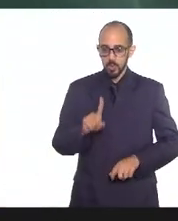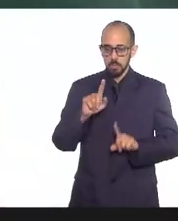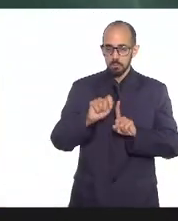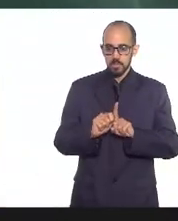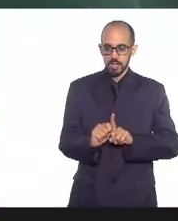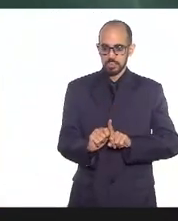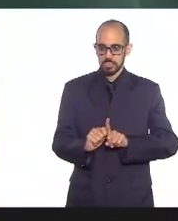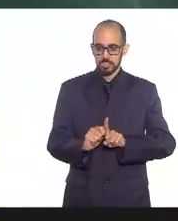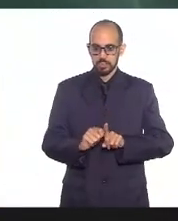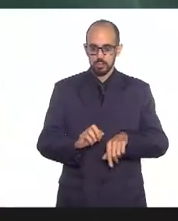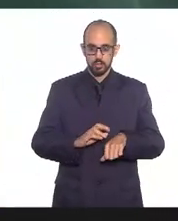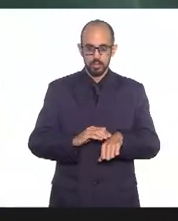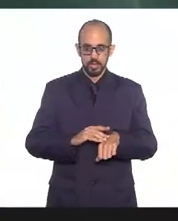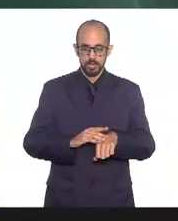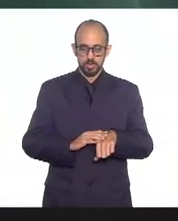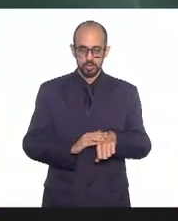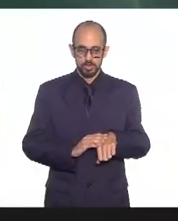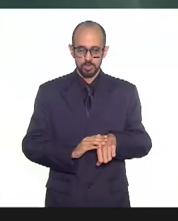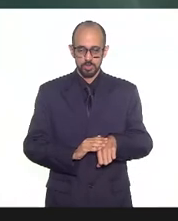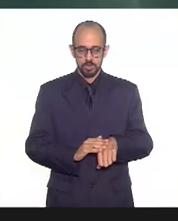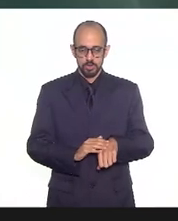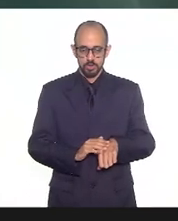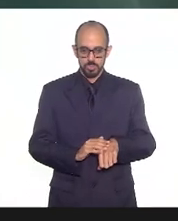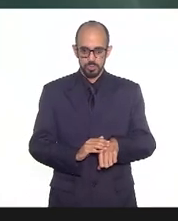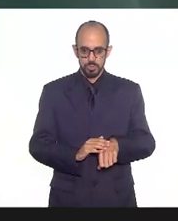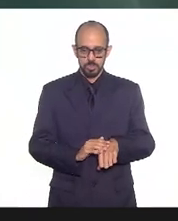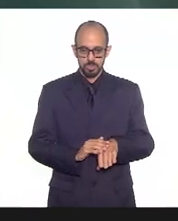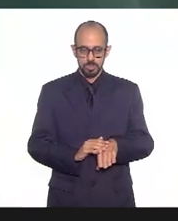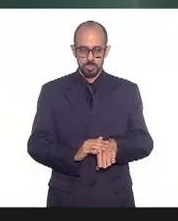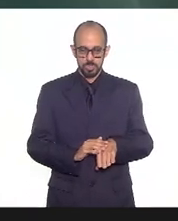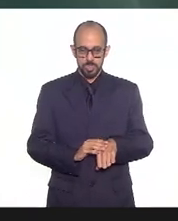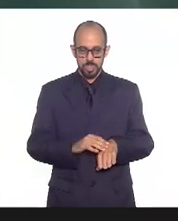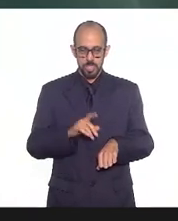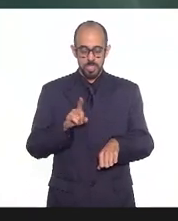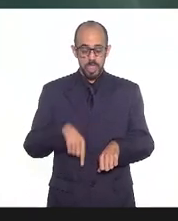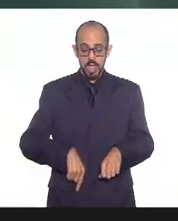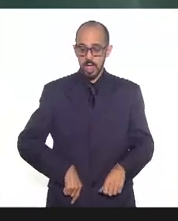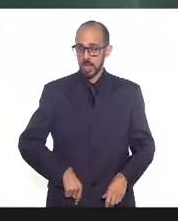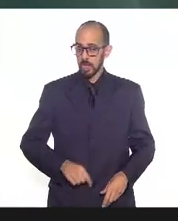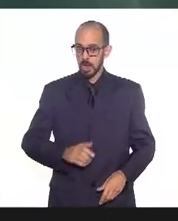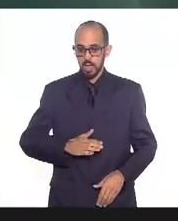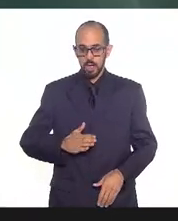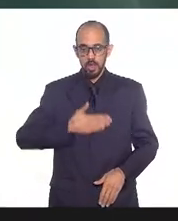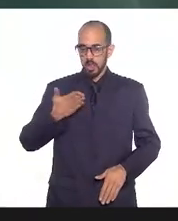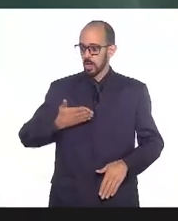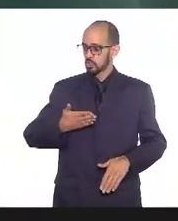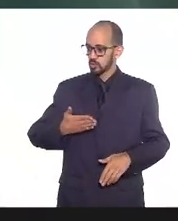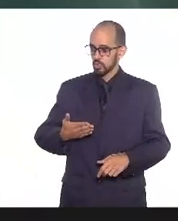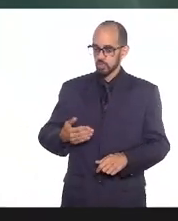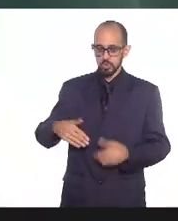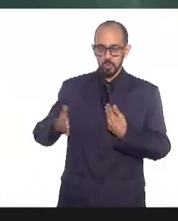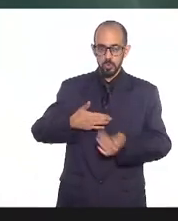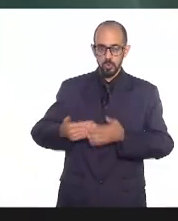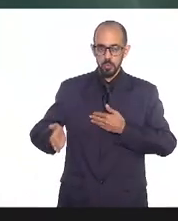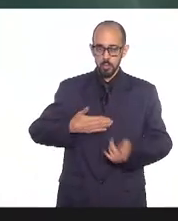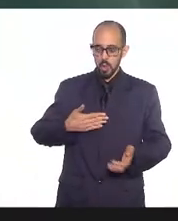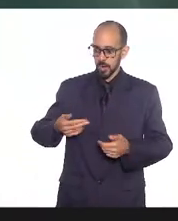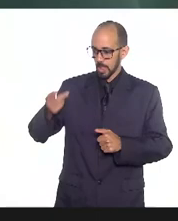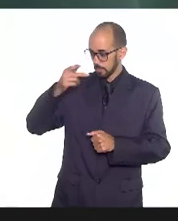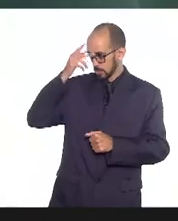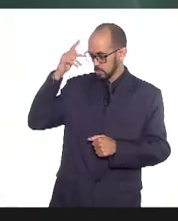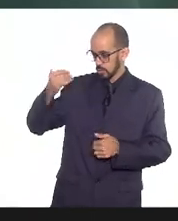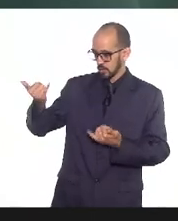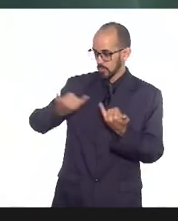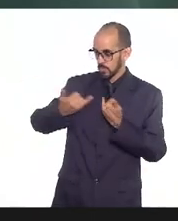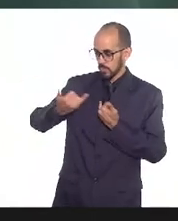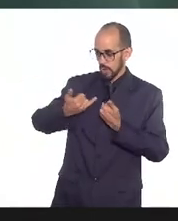logo no início de abril e era assustador ouvir qualquer meio de comunicação imagina a população